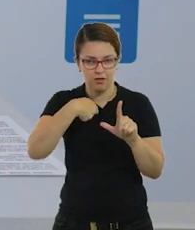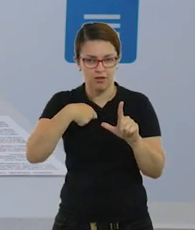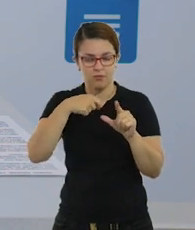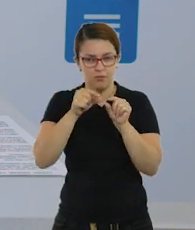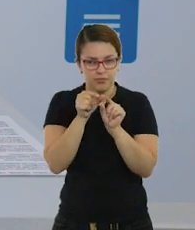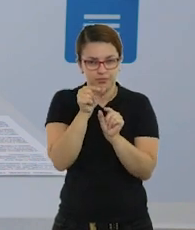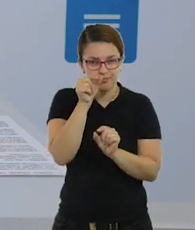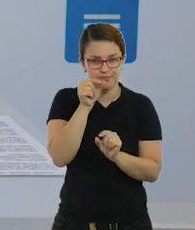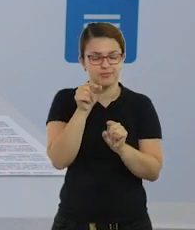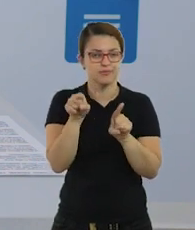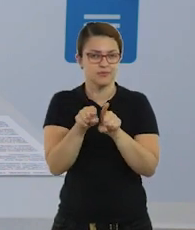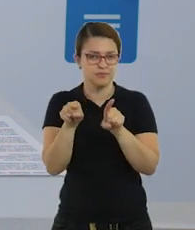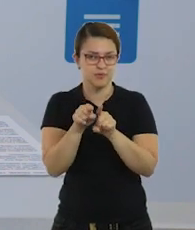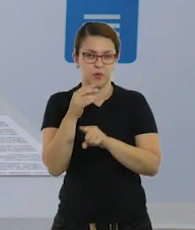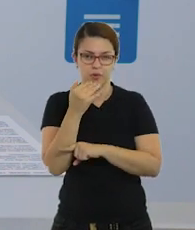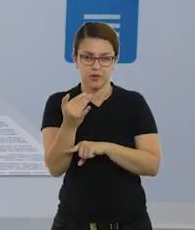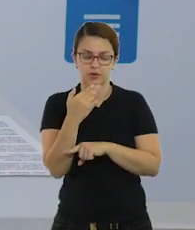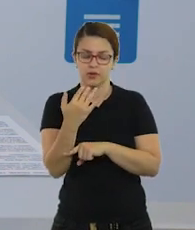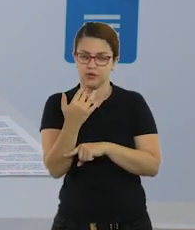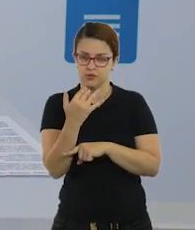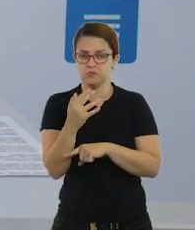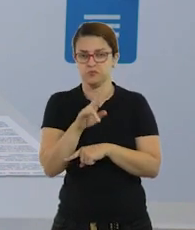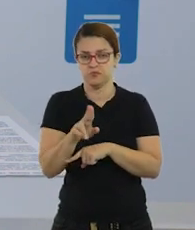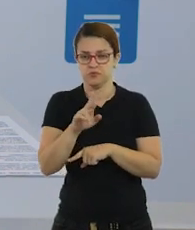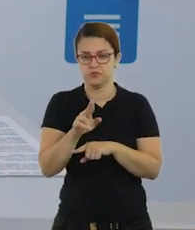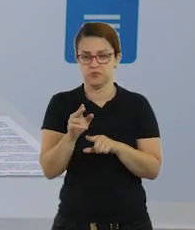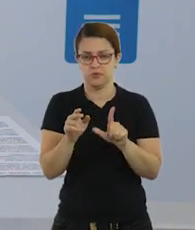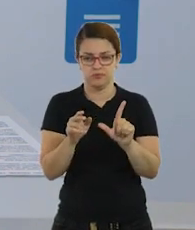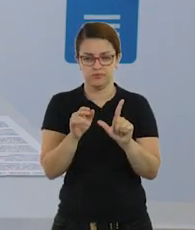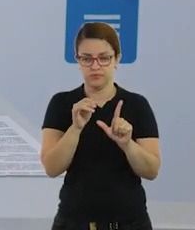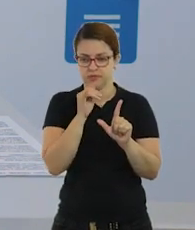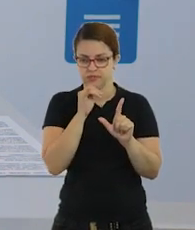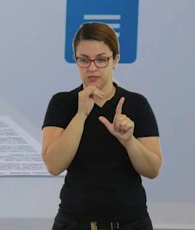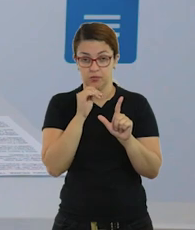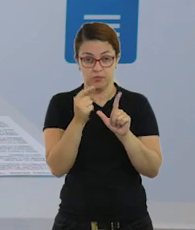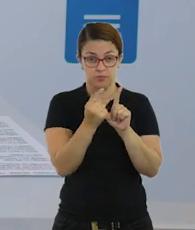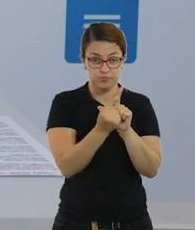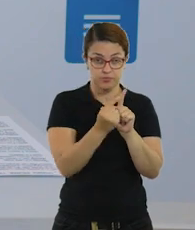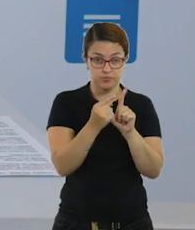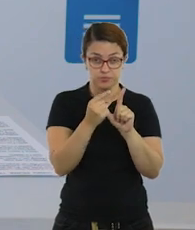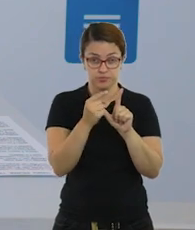vocês podem utilizar as tampinhas coloridas mesmo. Então, aqui, ó. um,